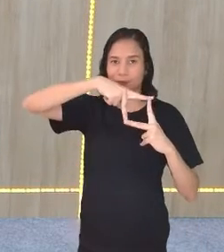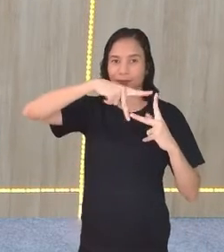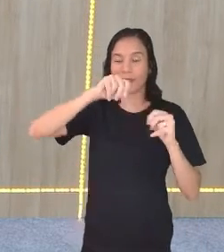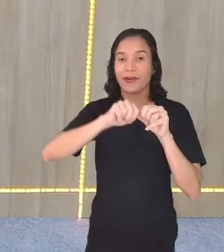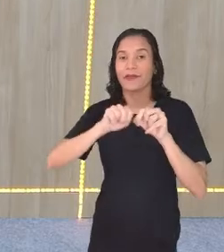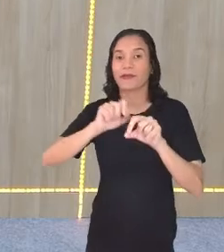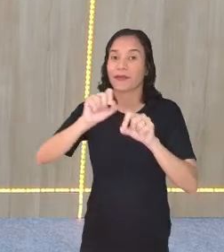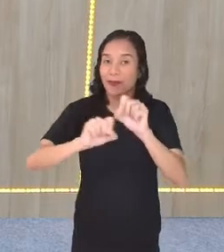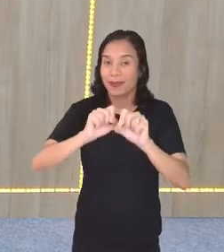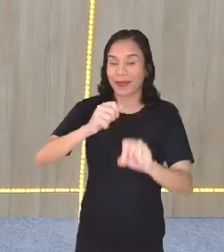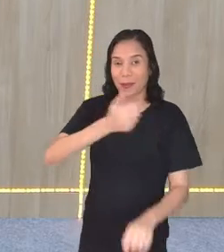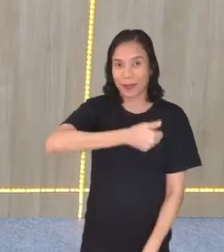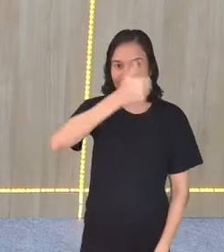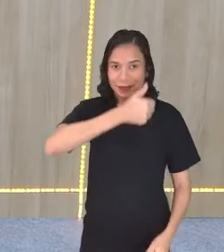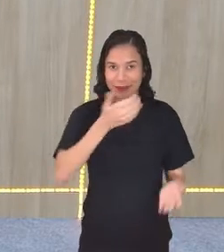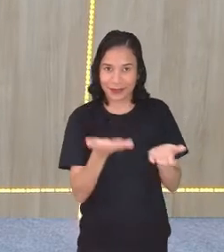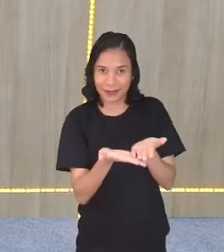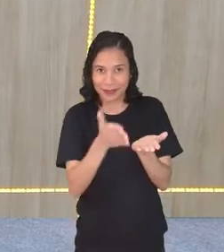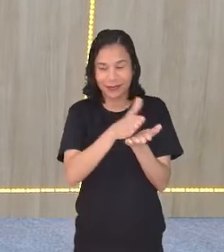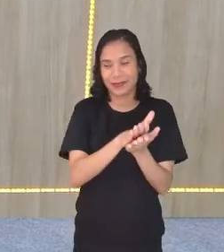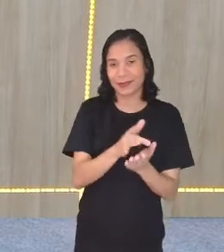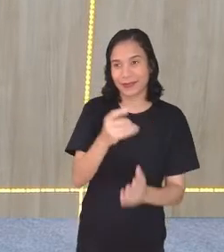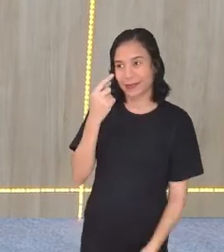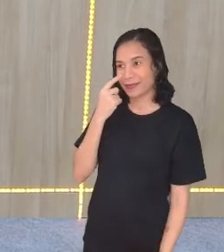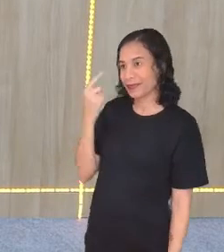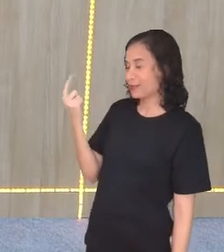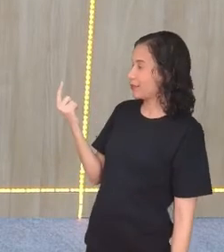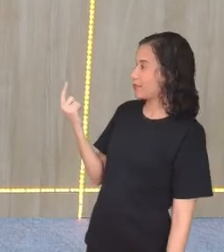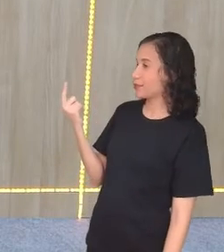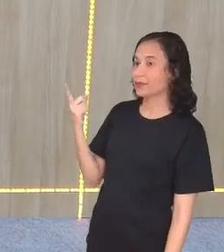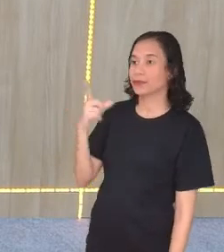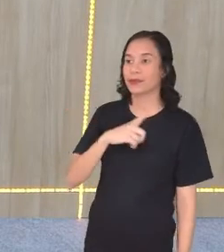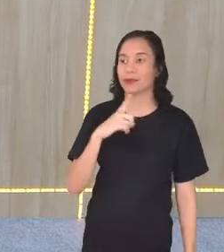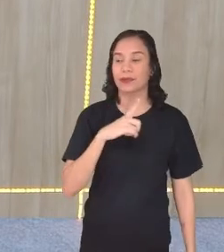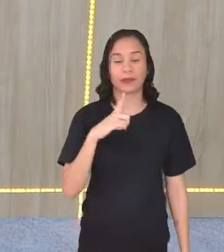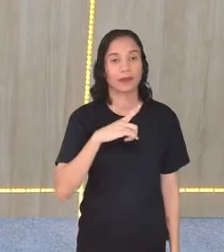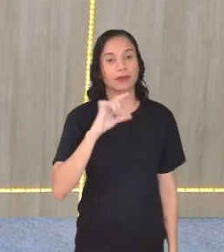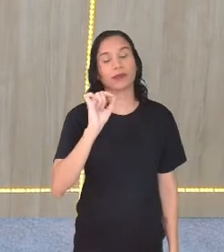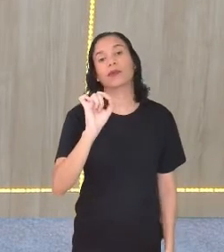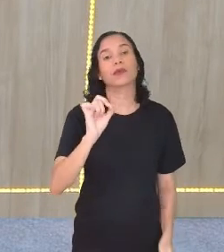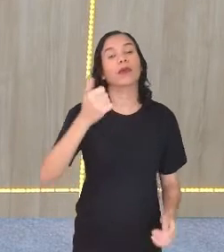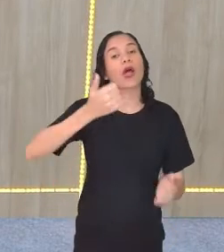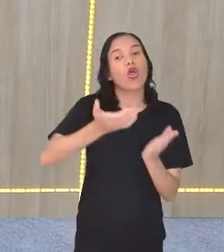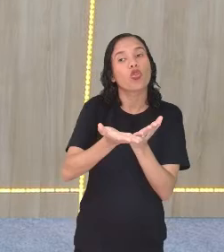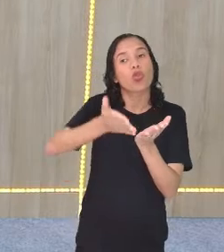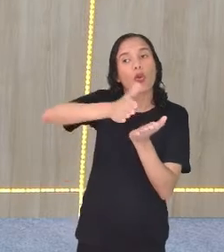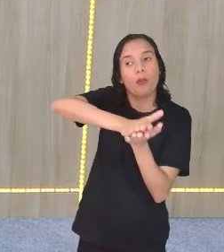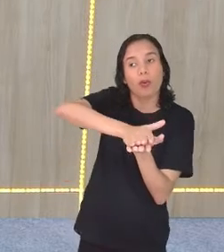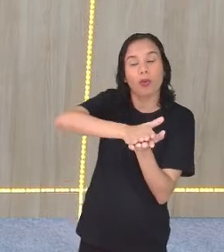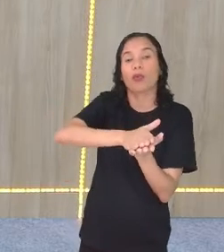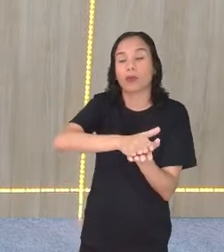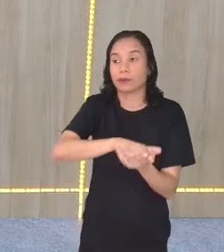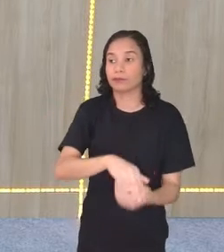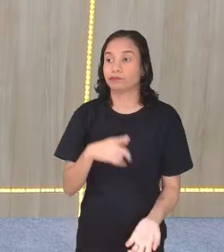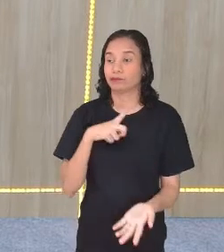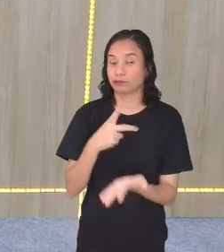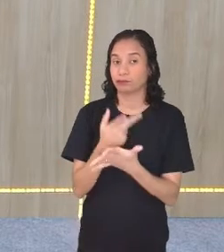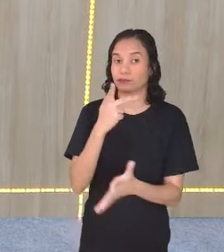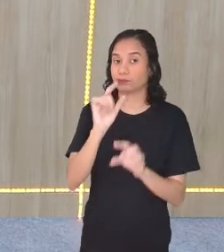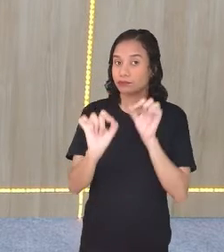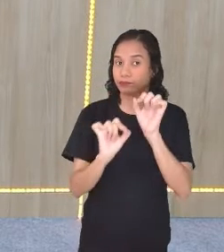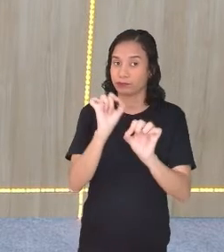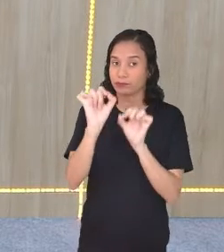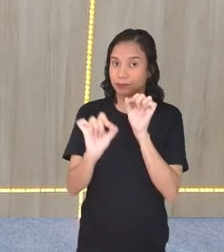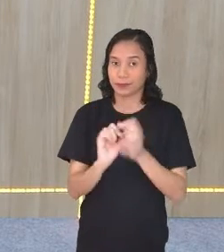fiz. A primeira dobra. Eu tinha o meu quadrado aqui. Fiz a primeira dobra. O que que aconteceu?